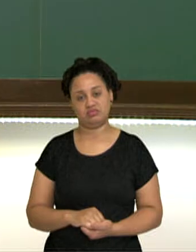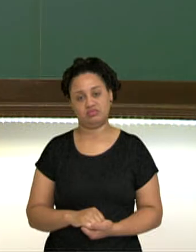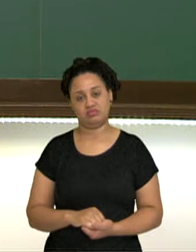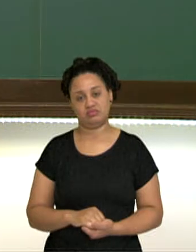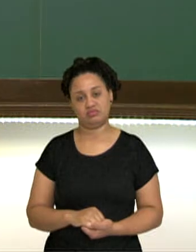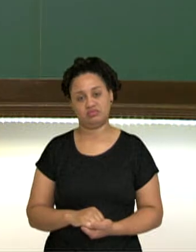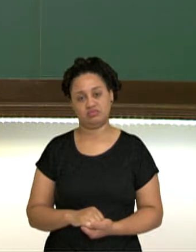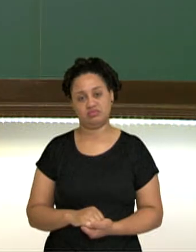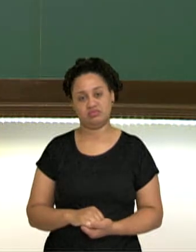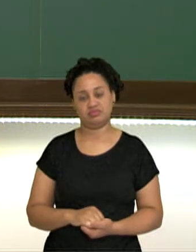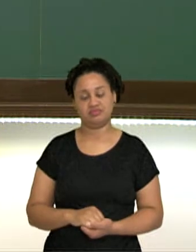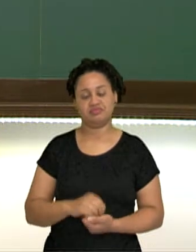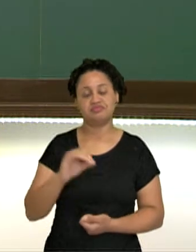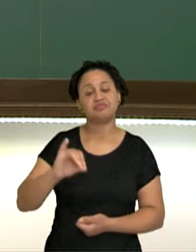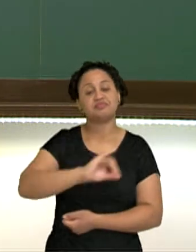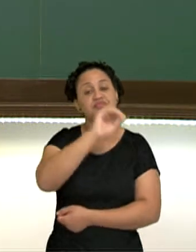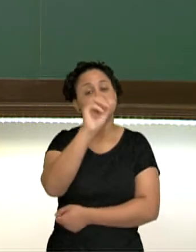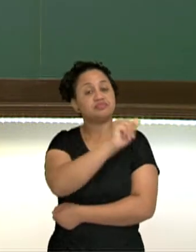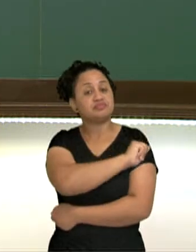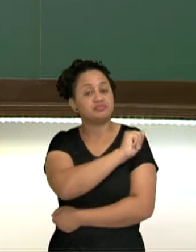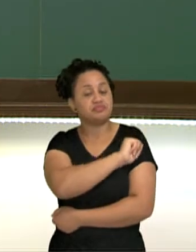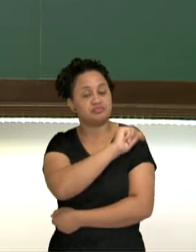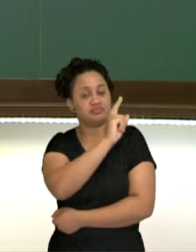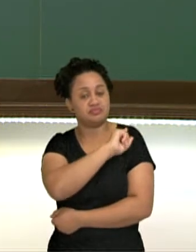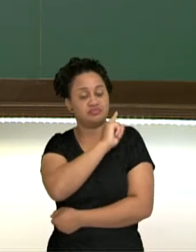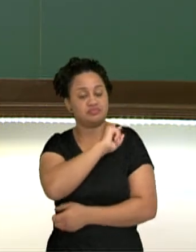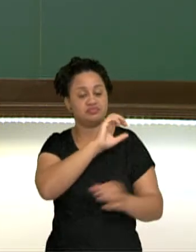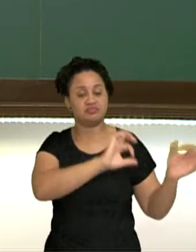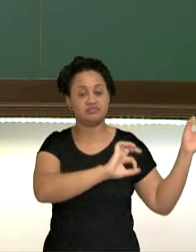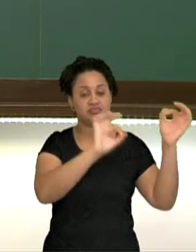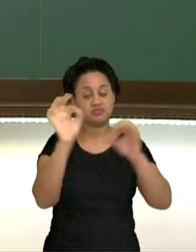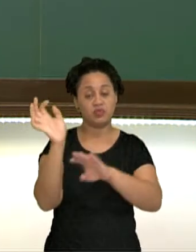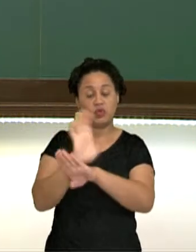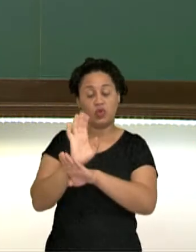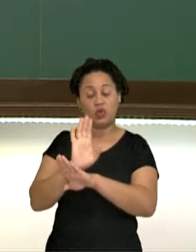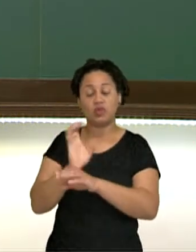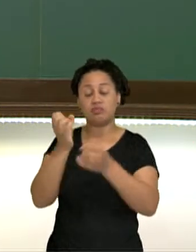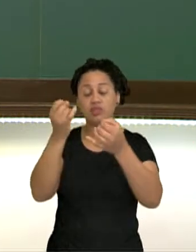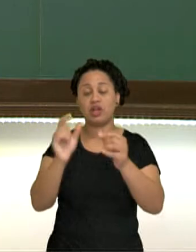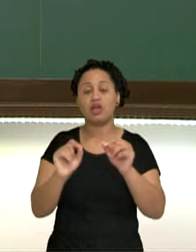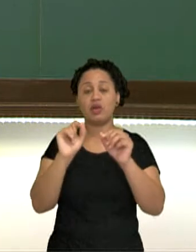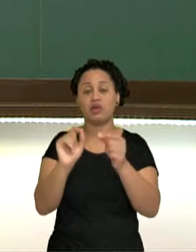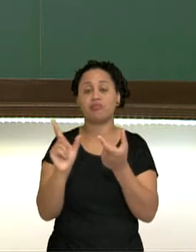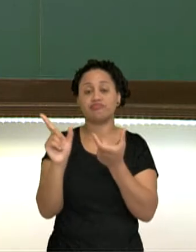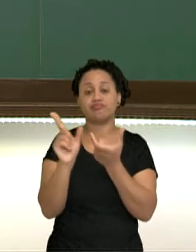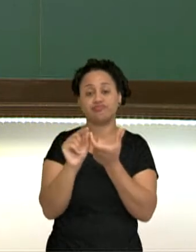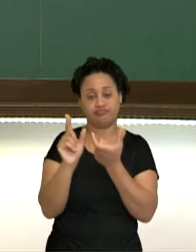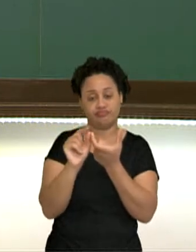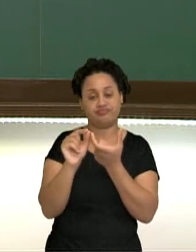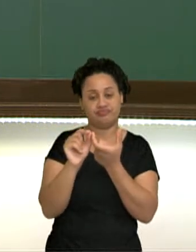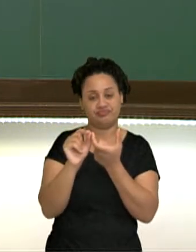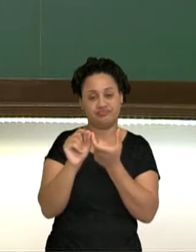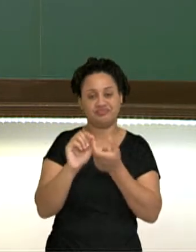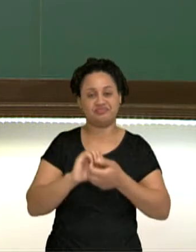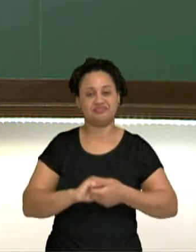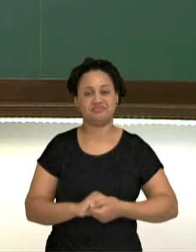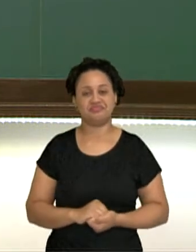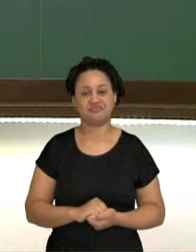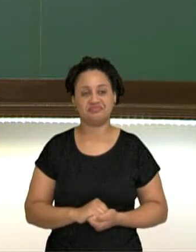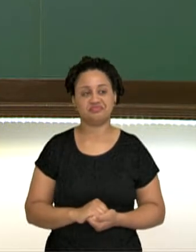Olá estudantes da primeira série. Neste vídeo nós vamos falar sobre artigos definidos e indefinidos. Vamos a eles?